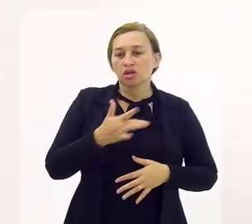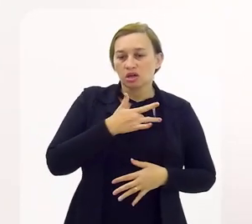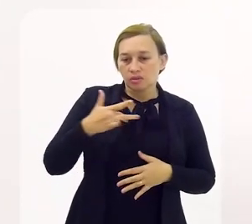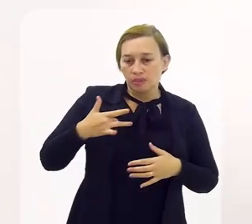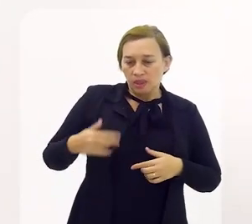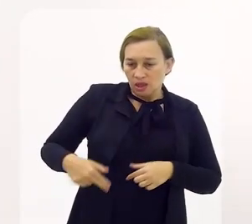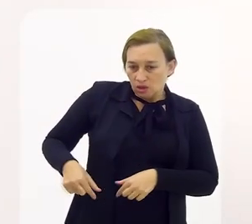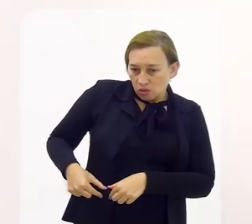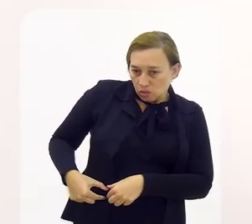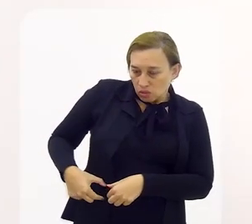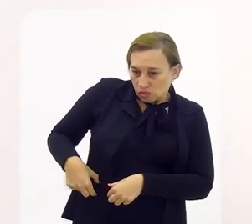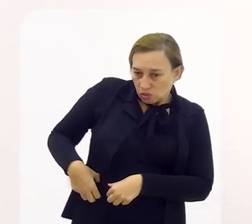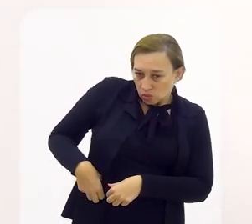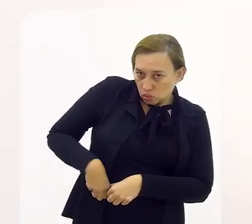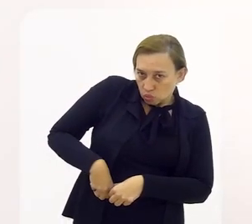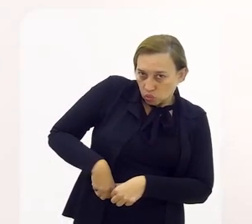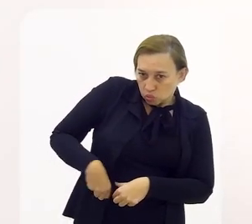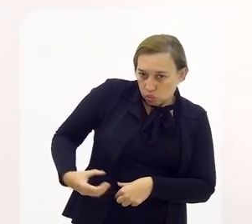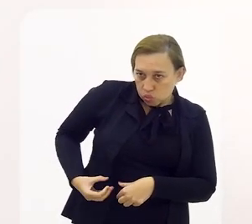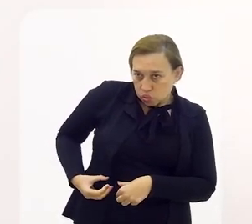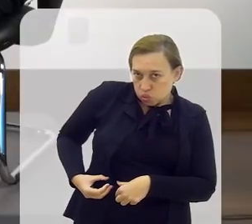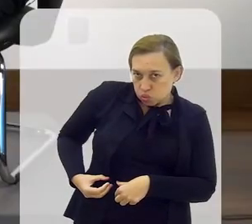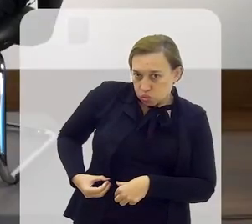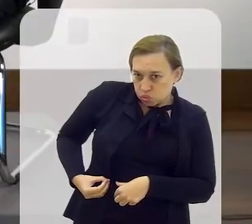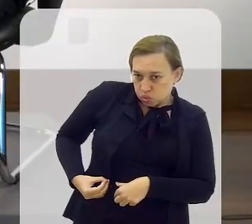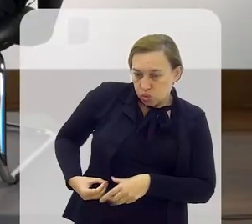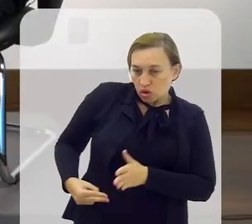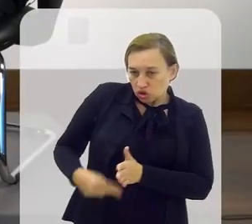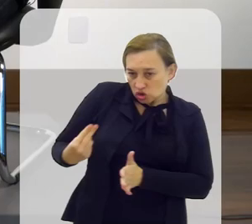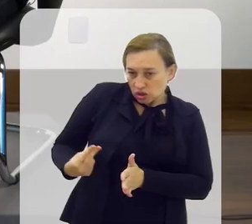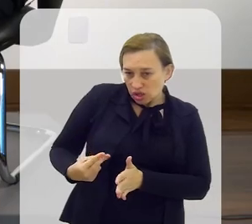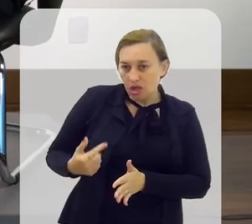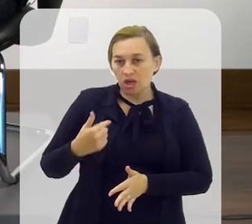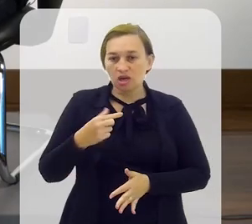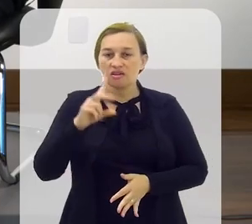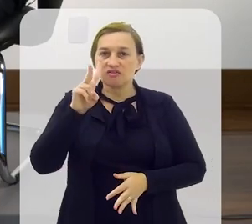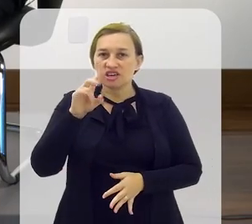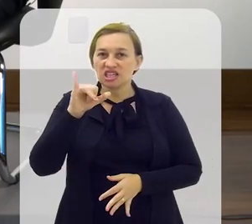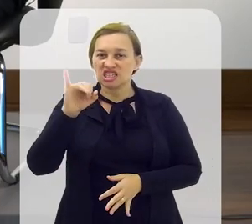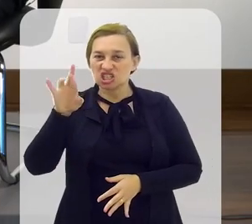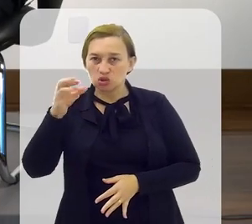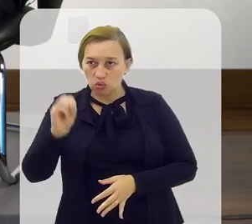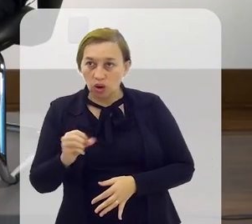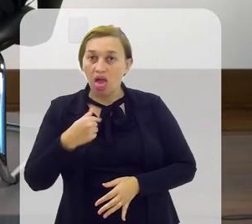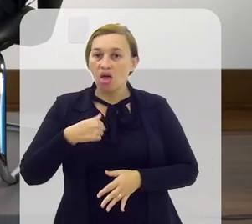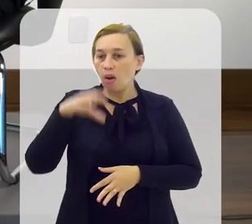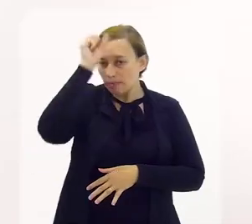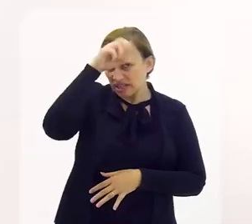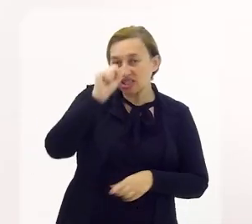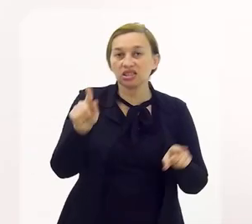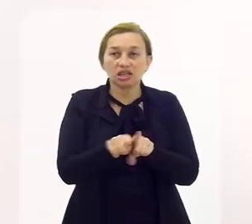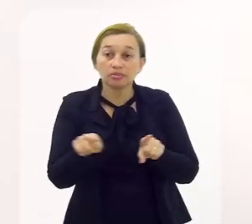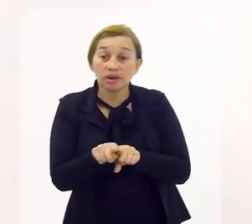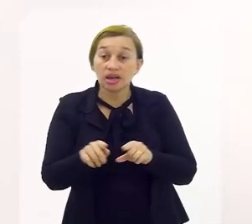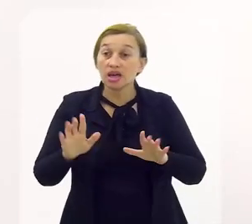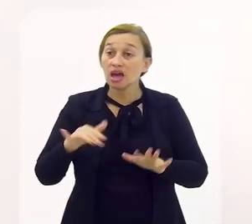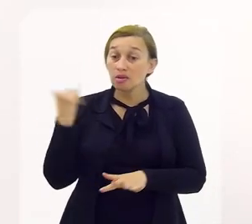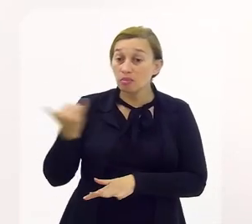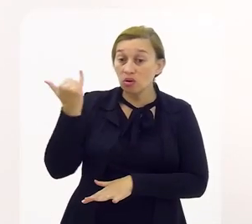há 21 anos aqui Me fazendo companhia E, quer dizer, eu aprendi também É ótimo, não, eu acho que essa uma função muito importante